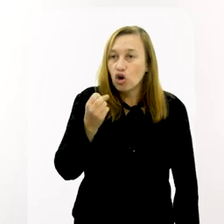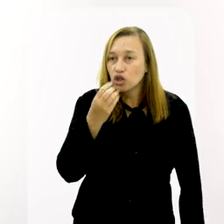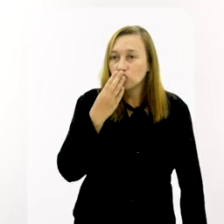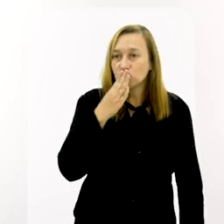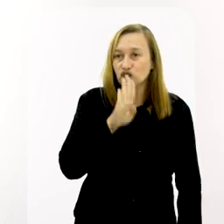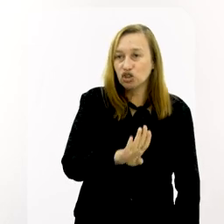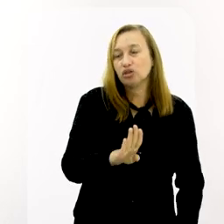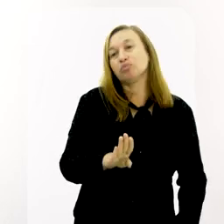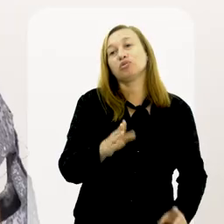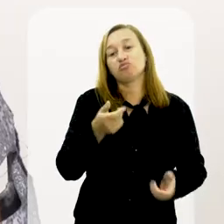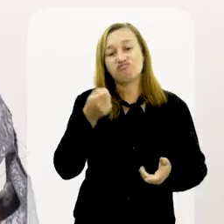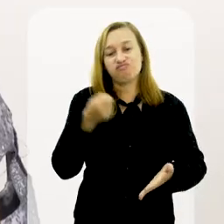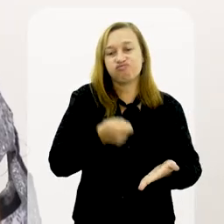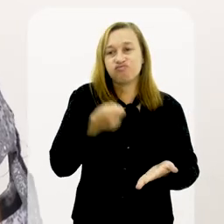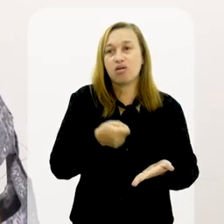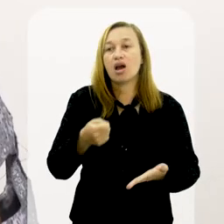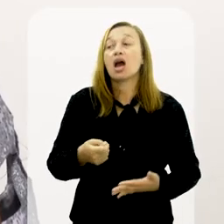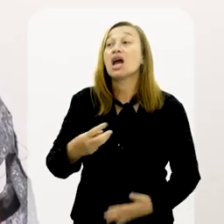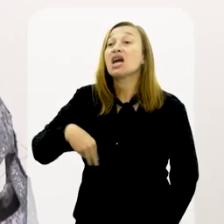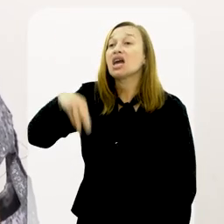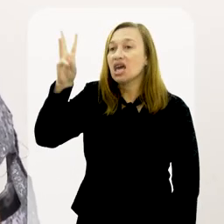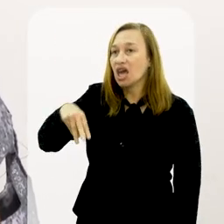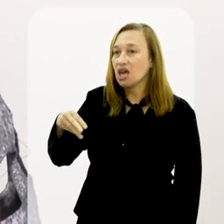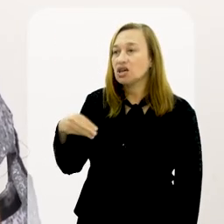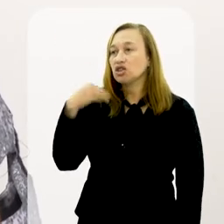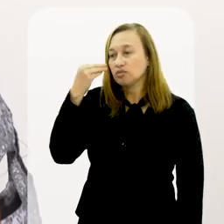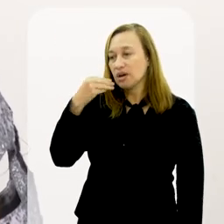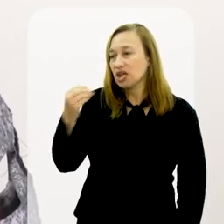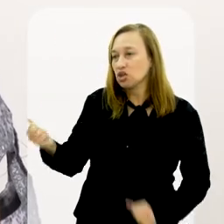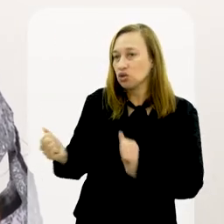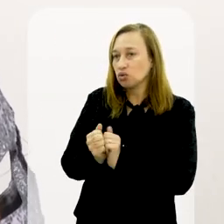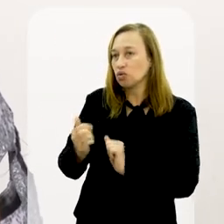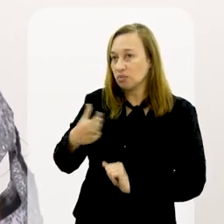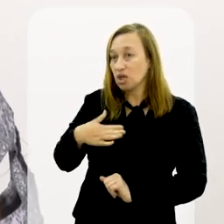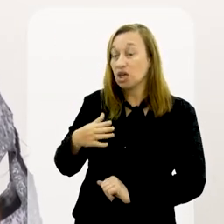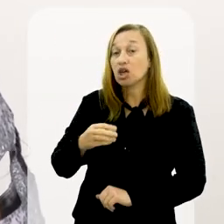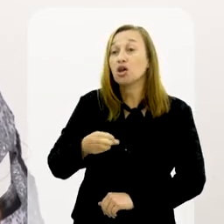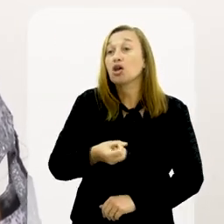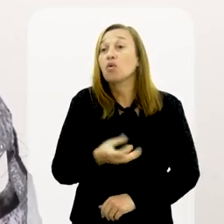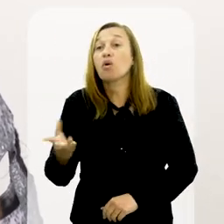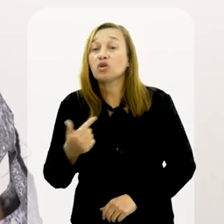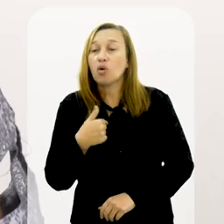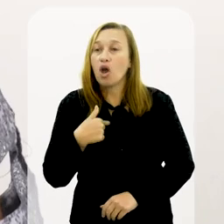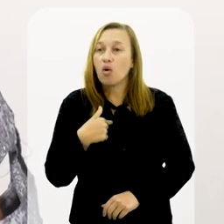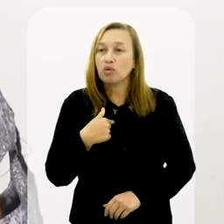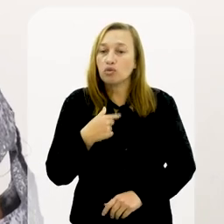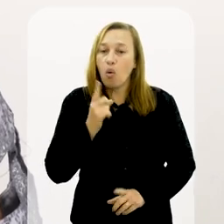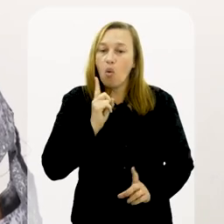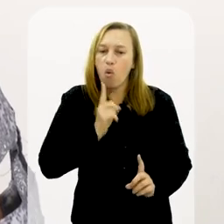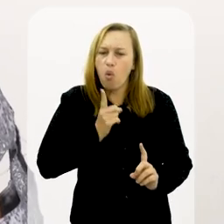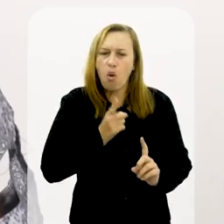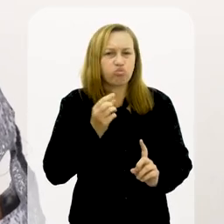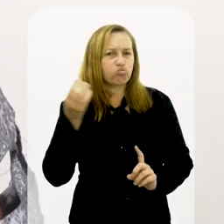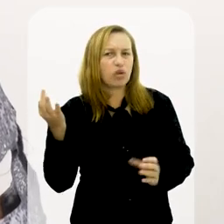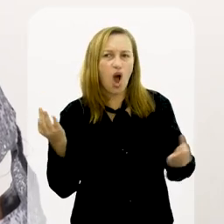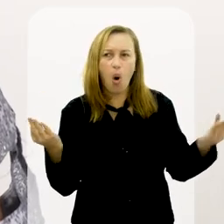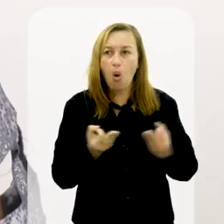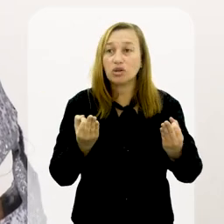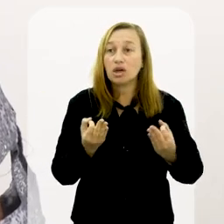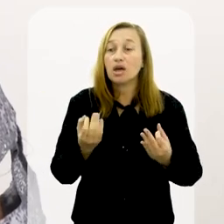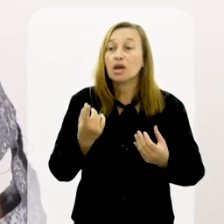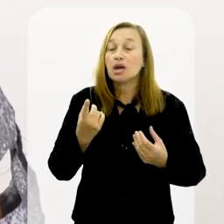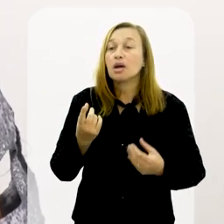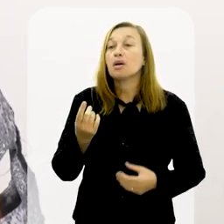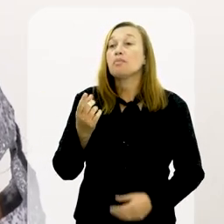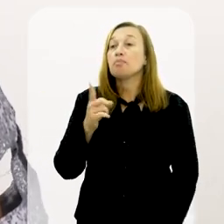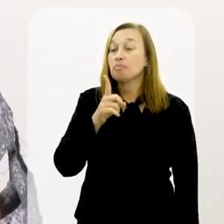bronca que tem. Bem, quem convive comigo sabe que enquanto eu estou latindo, está ótimo.